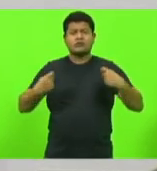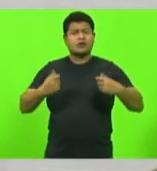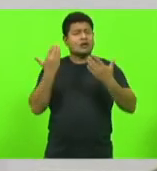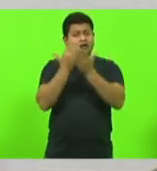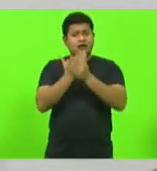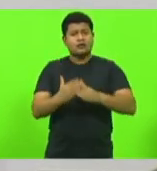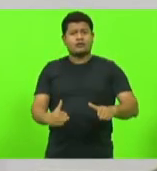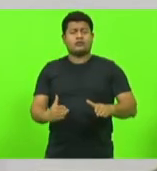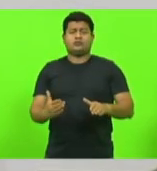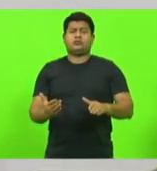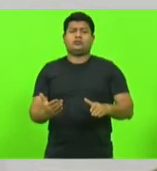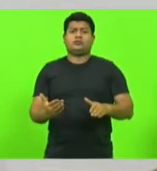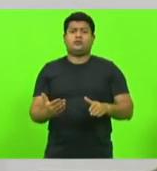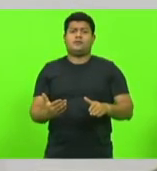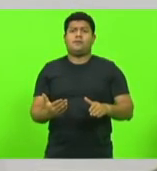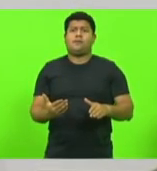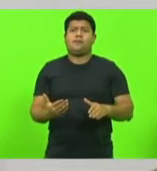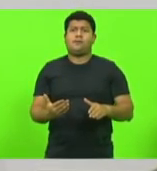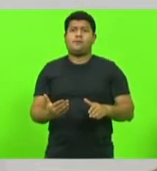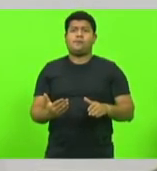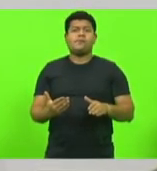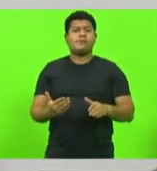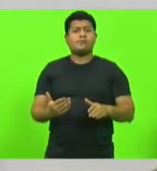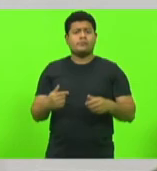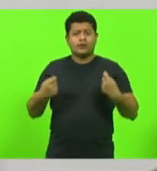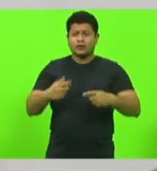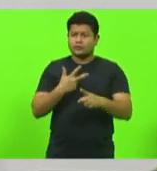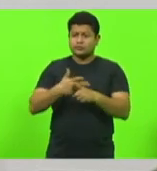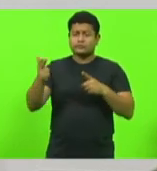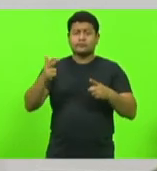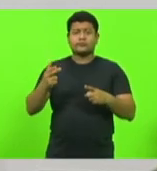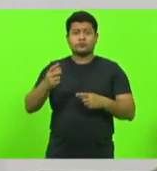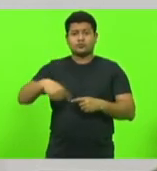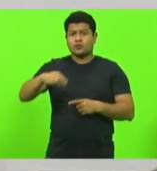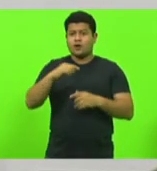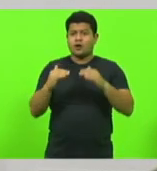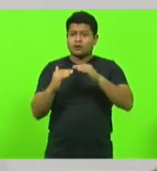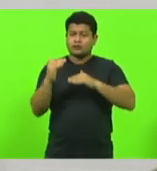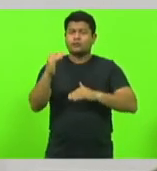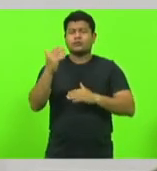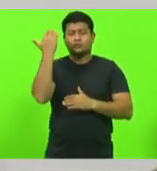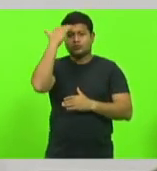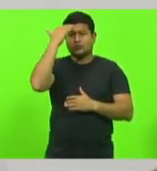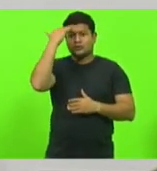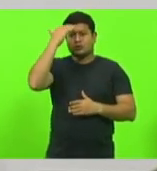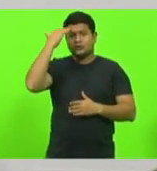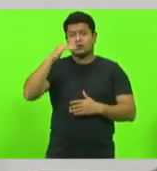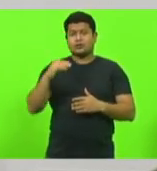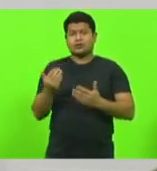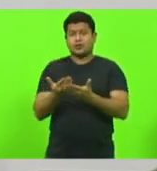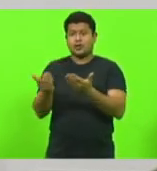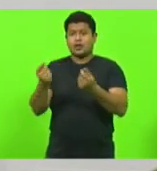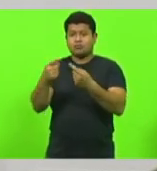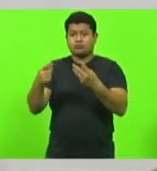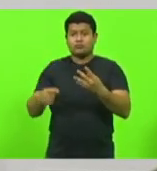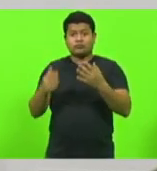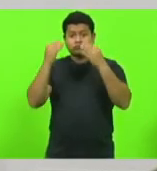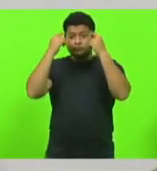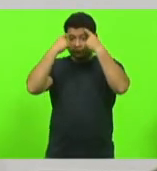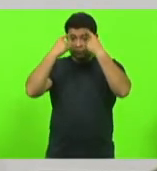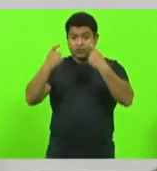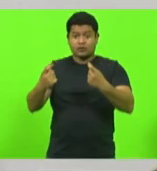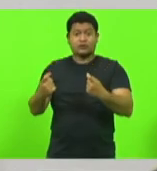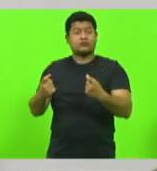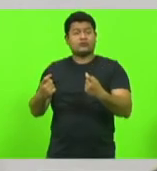vencida. Será que nós não podemos divergir entendendo que esses sinais da violência precisam ser